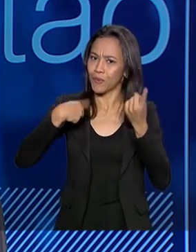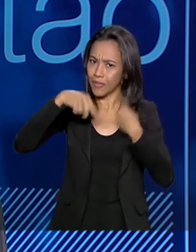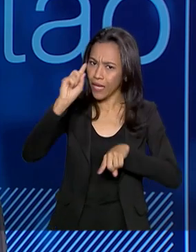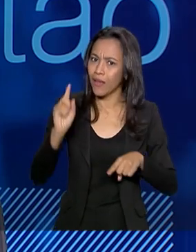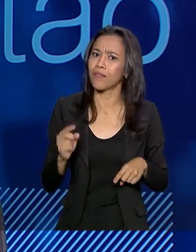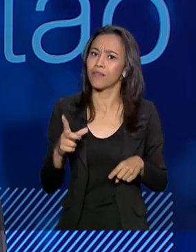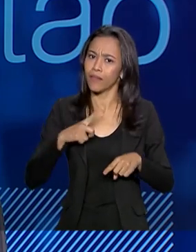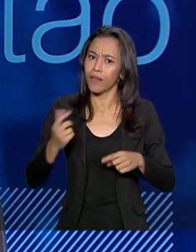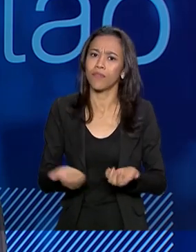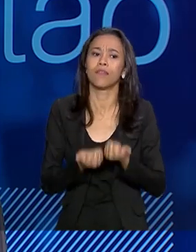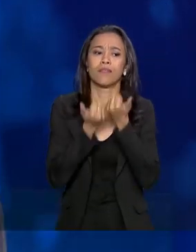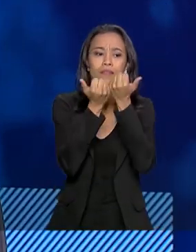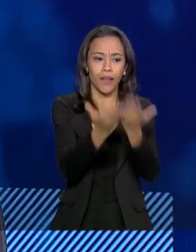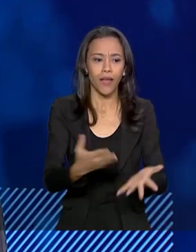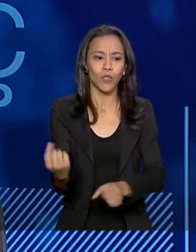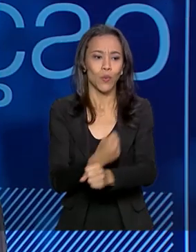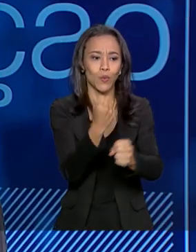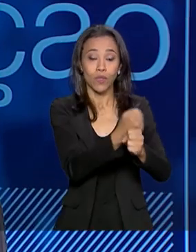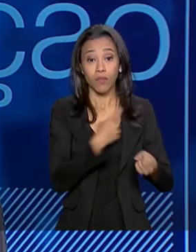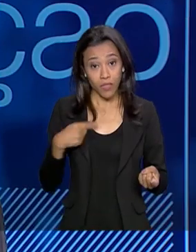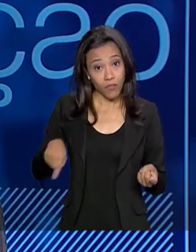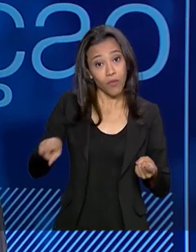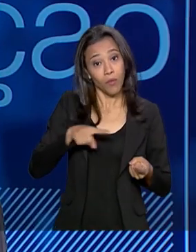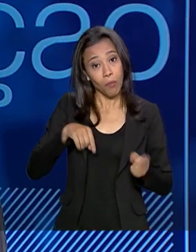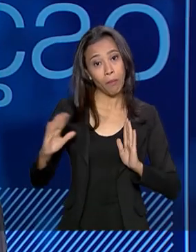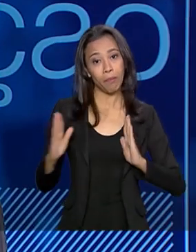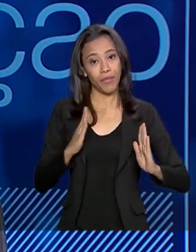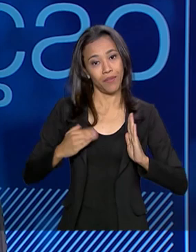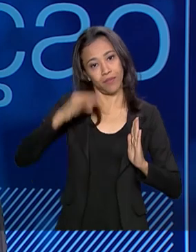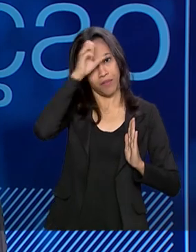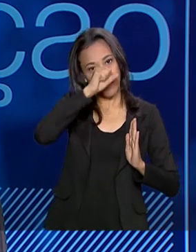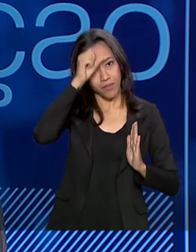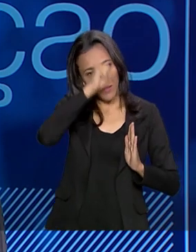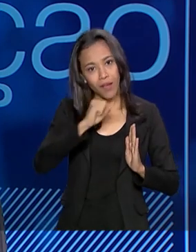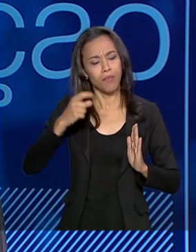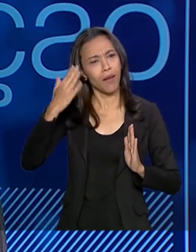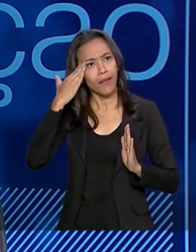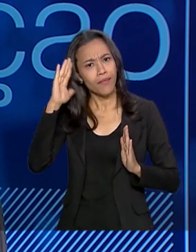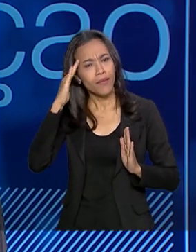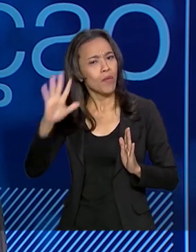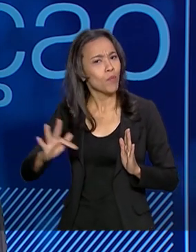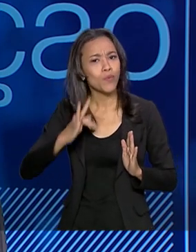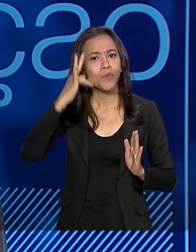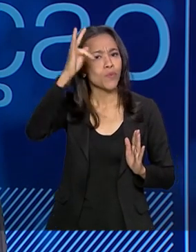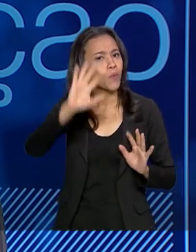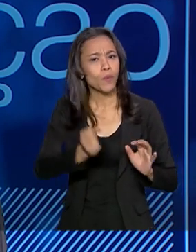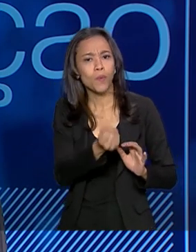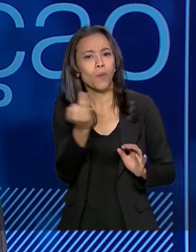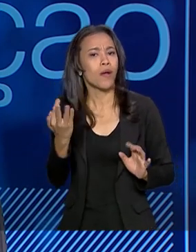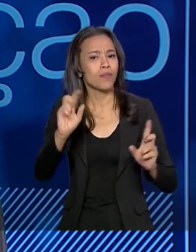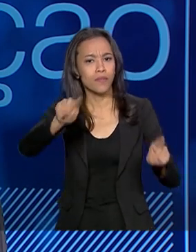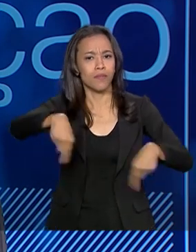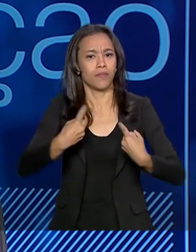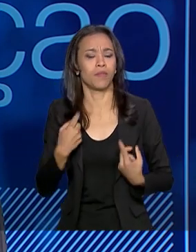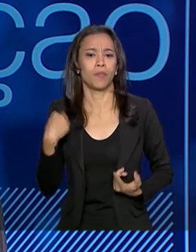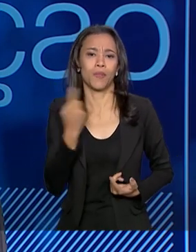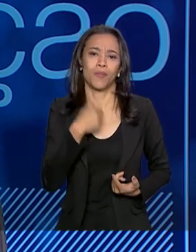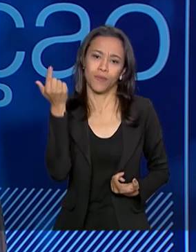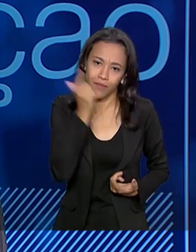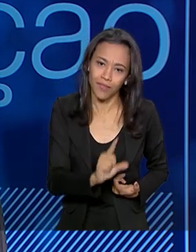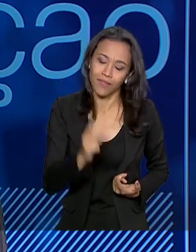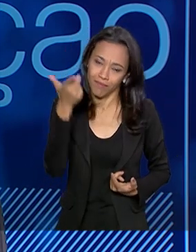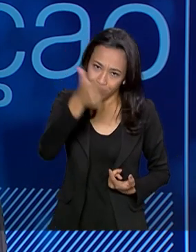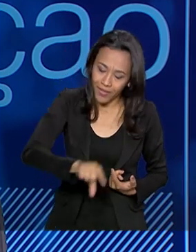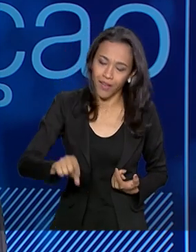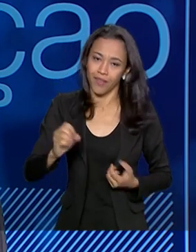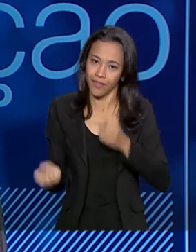entregas e também uma curva de aprendizado, maturidade, para entender para o futuro quais são os desafios também para conseguir fazer cada vez